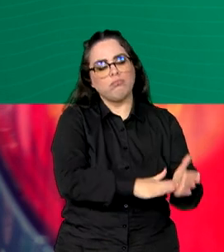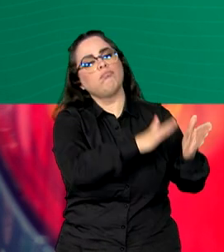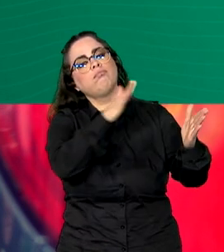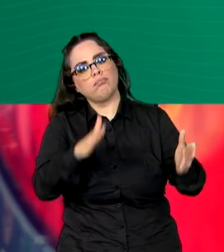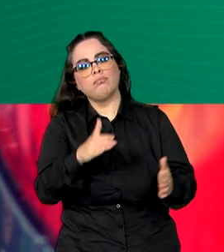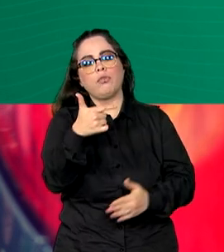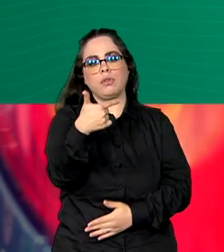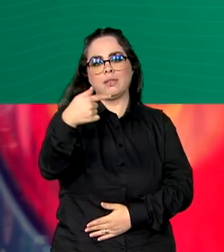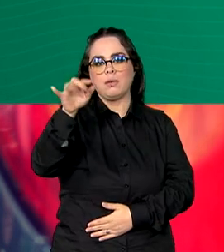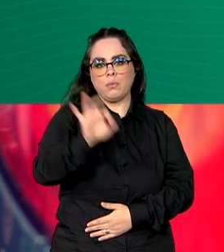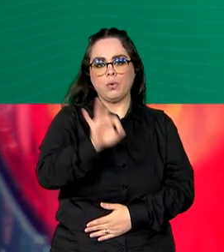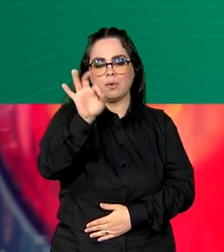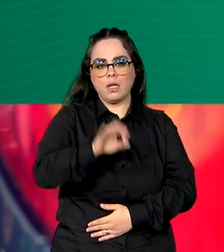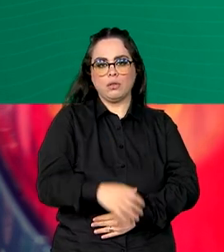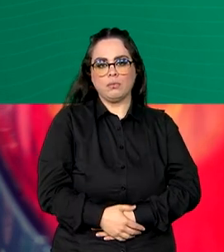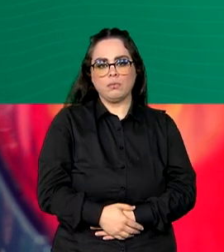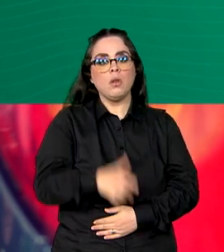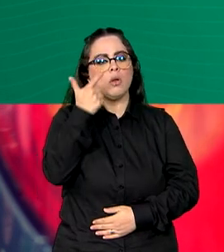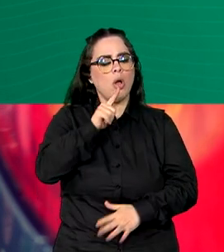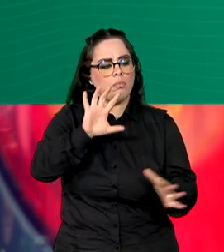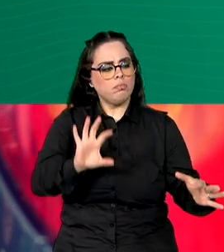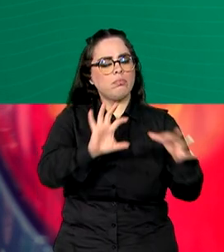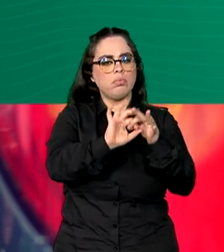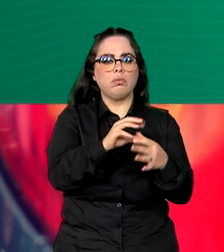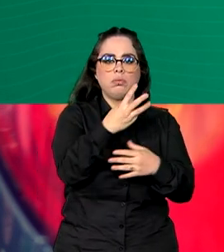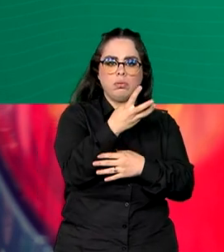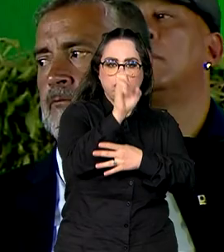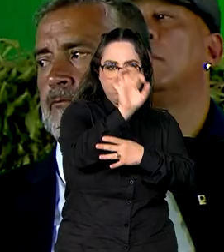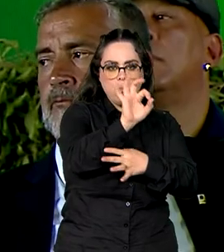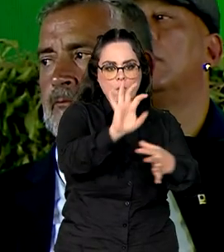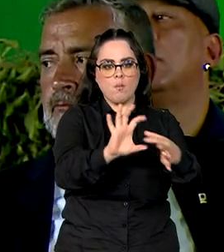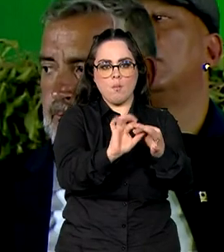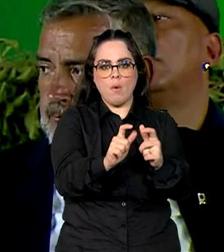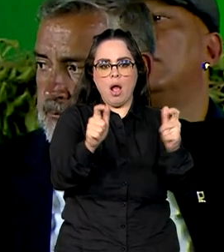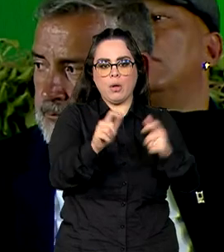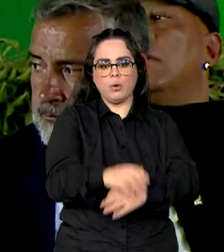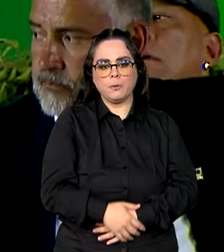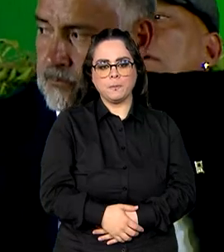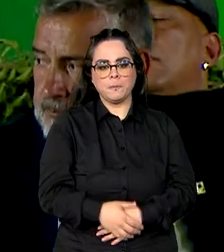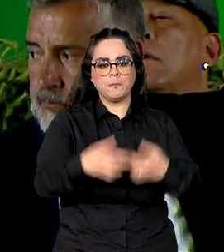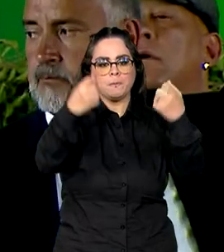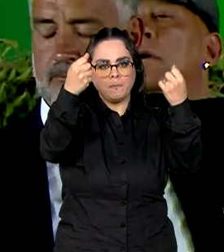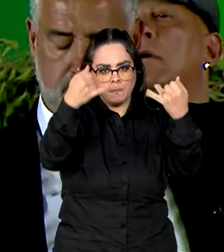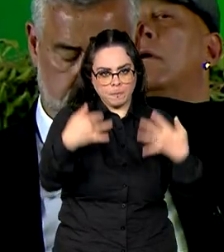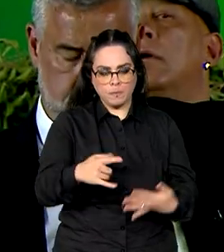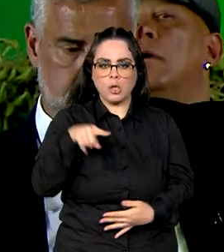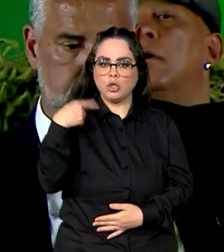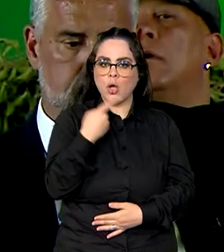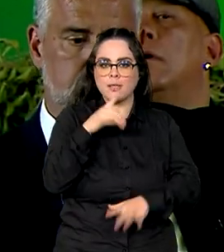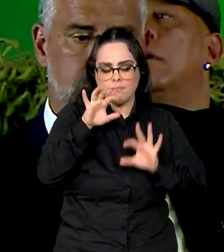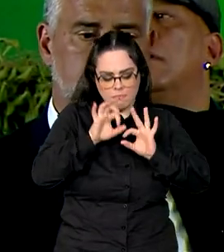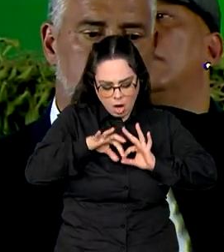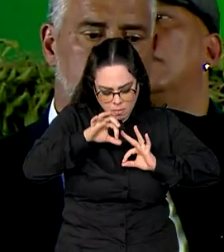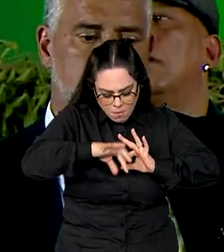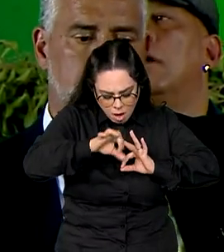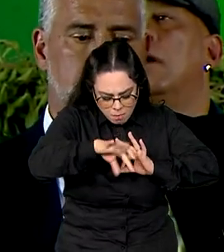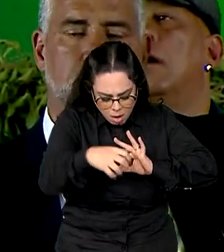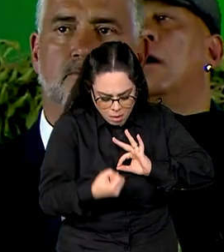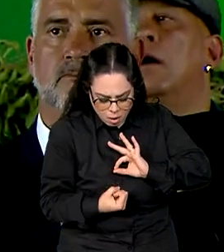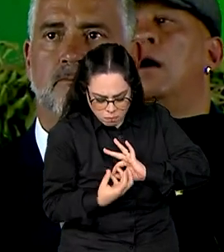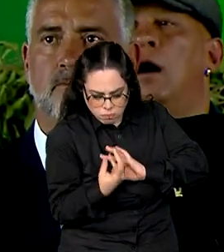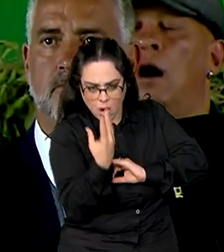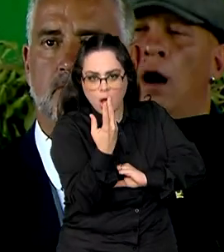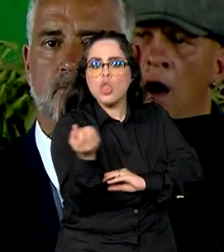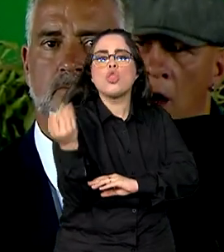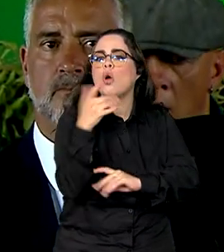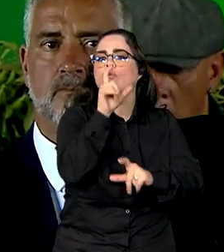27%, podendo chegar a 35%. Estamos plantando uma nova semente, a semente